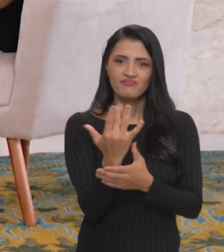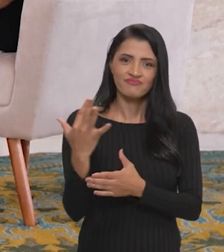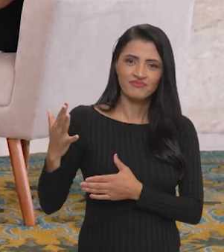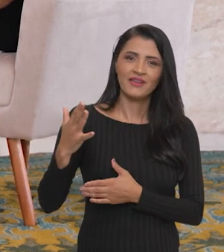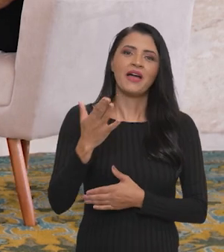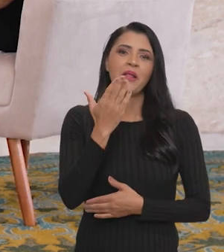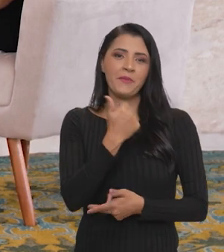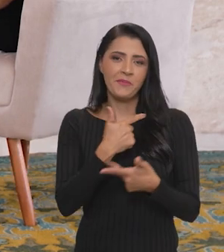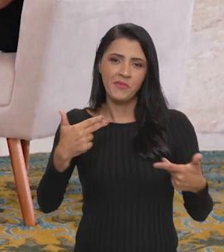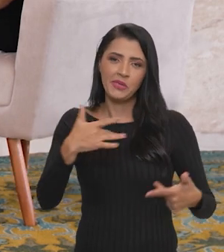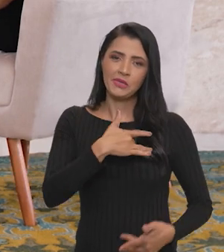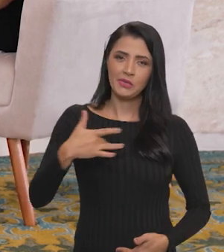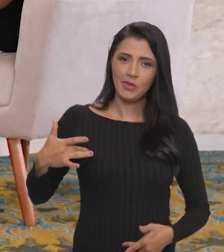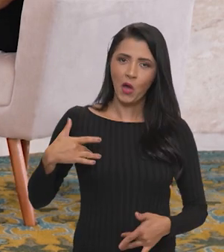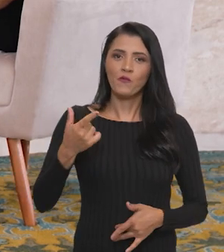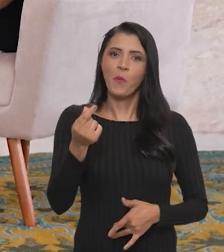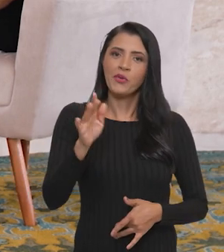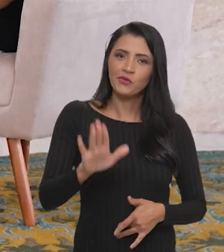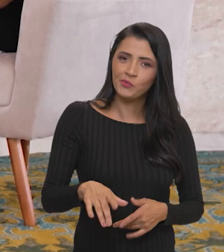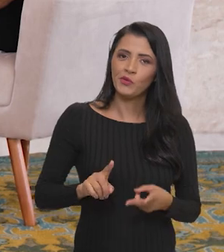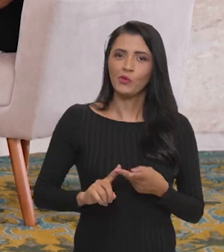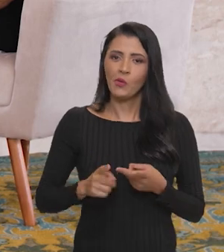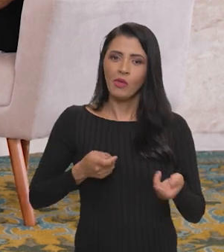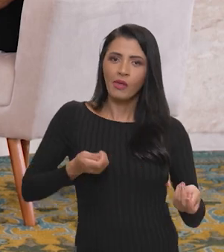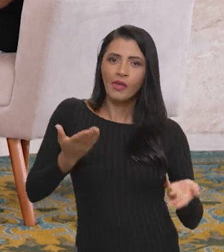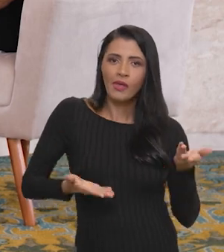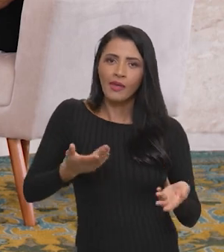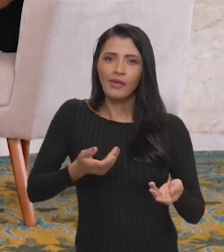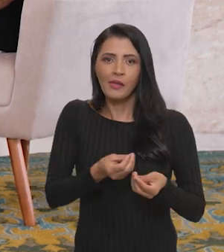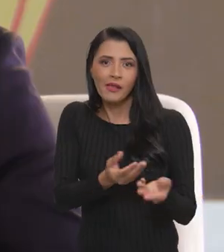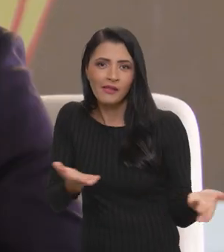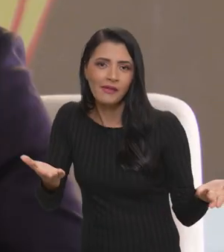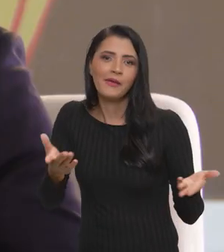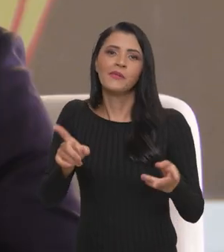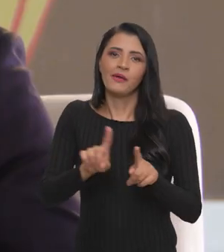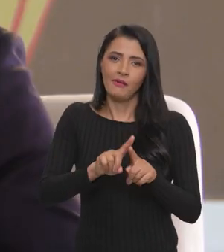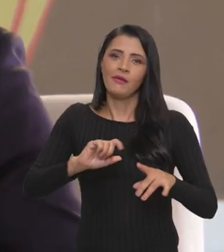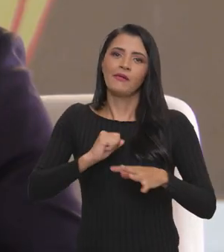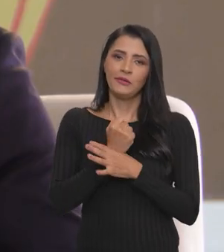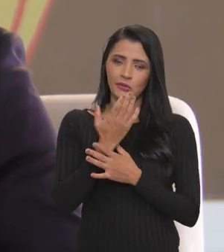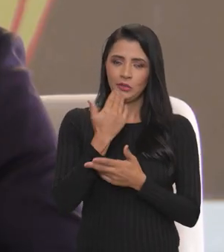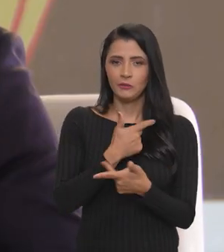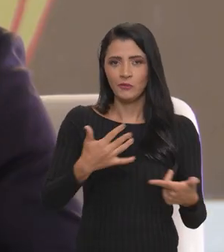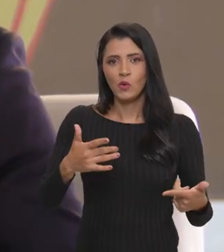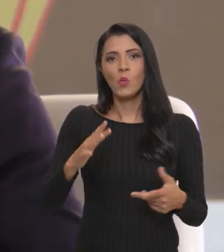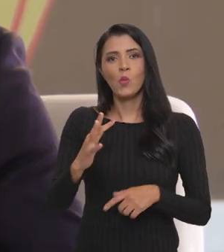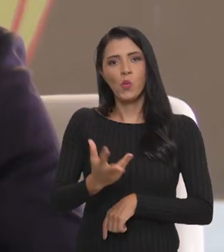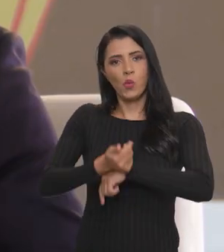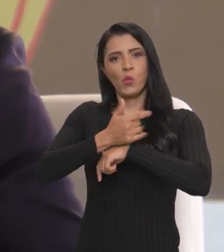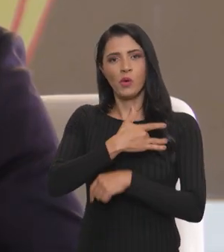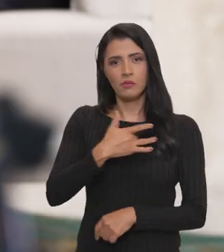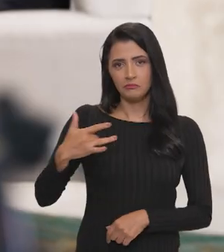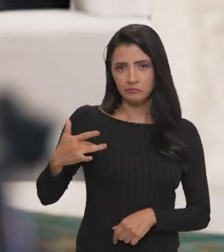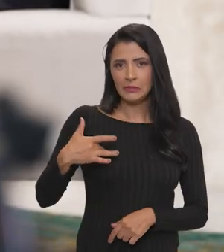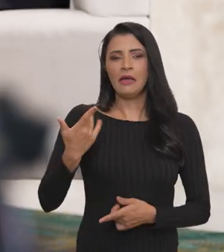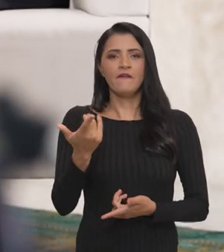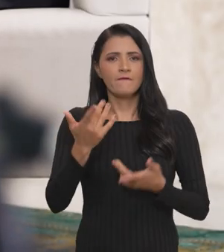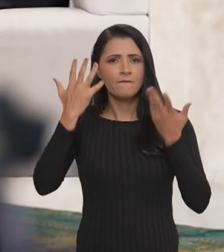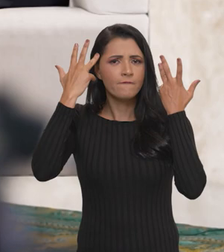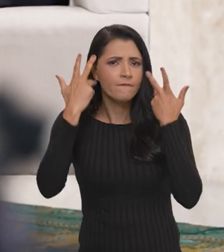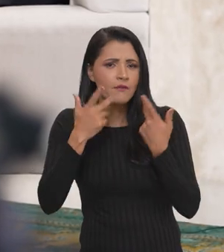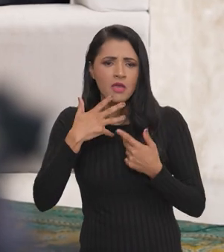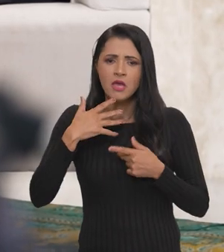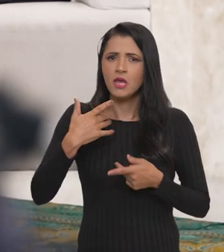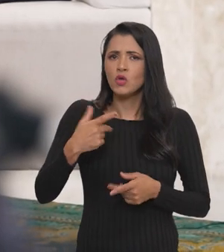alimentos saudáveis e, com isso, diminuir preço, equilibrar oferta, garantir uma alimentação de qualidade para a nossa população, alimentos in